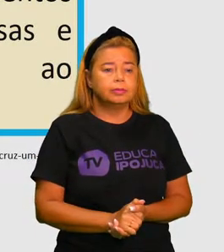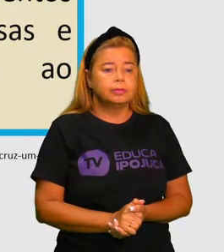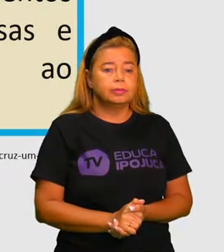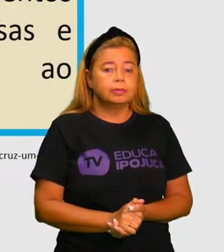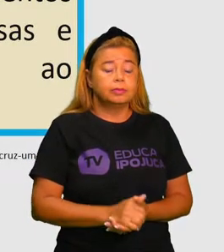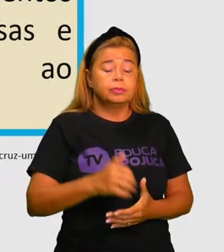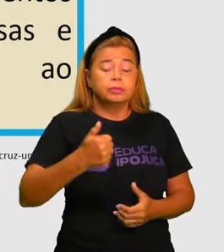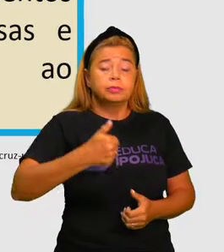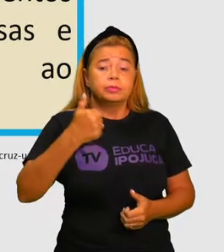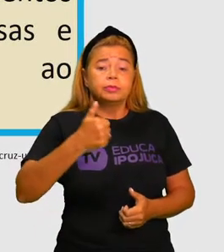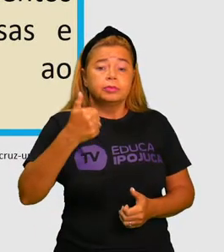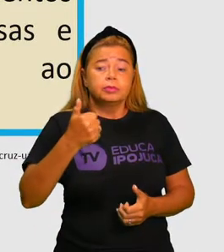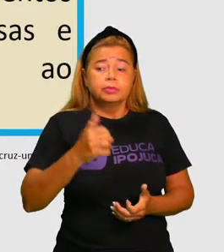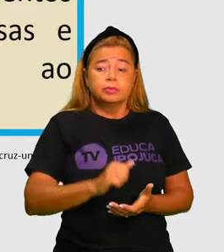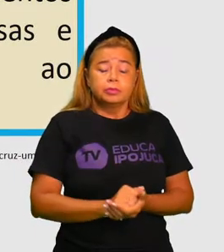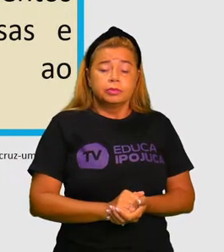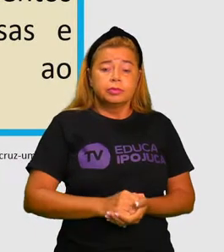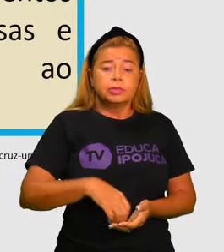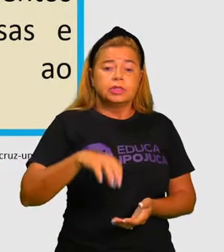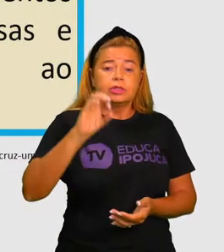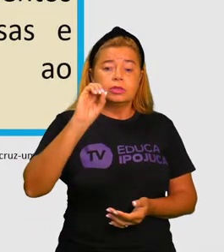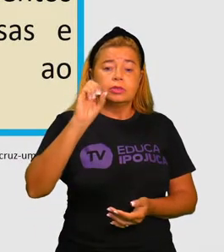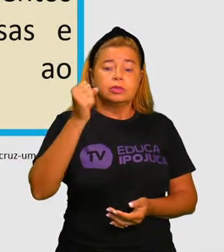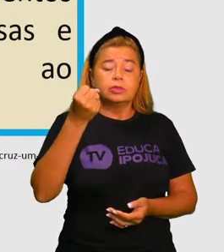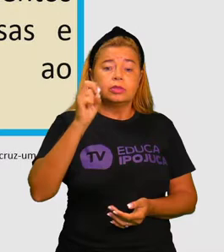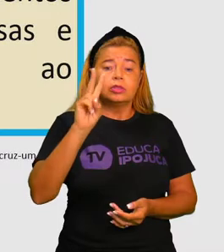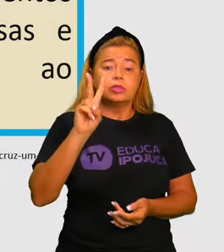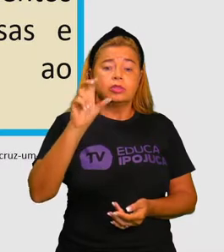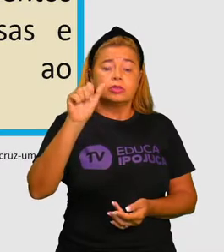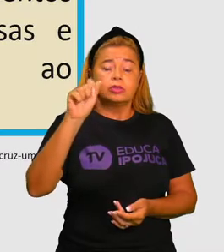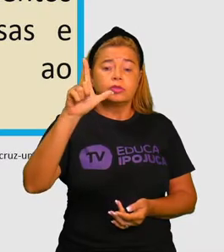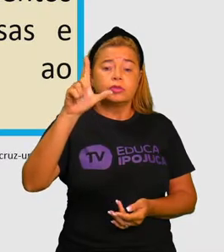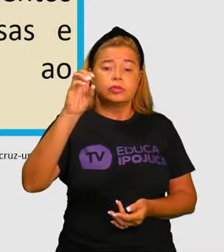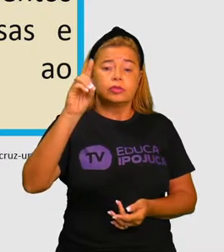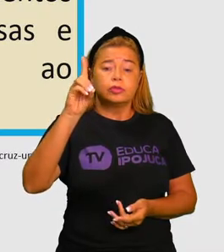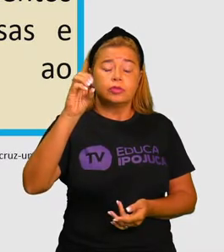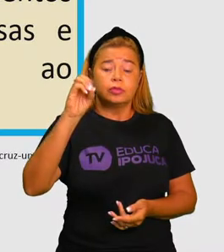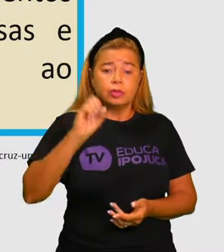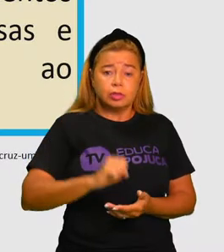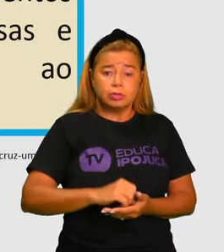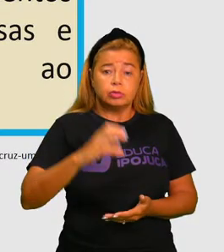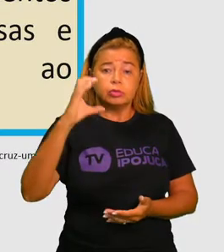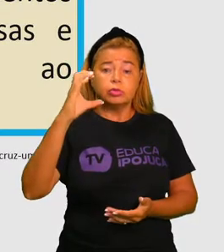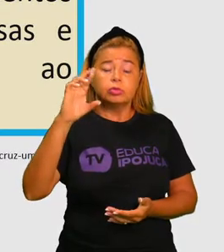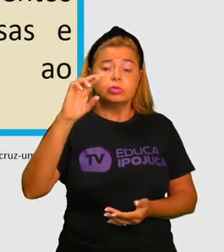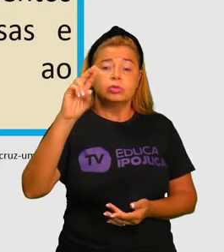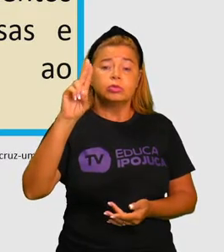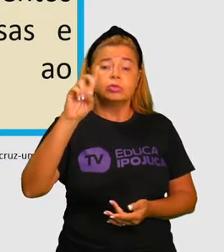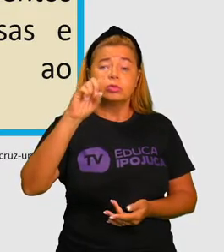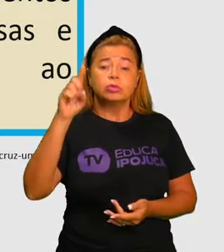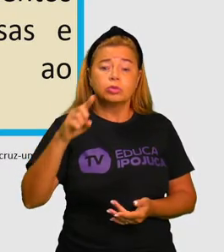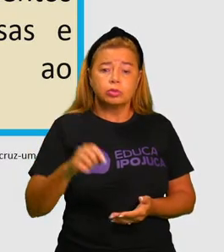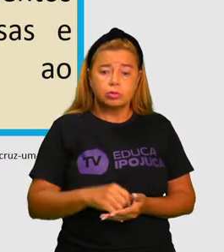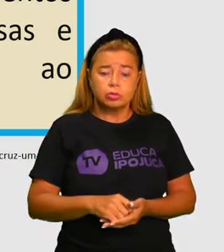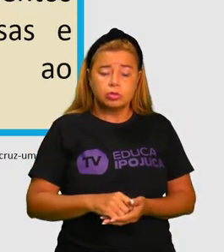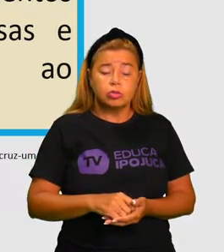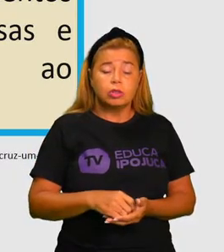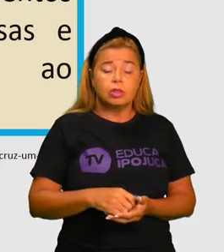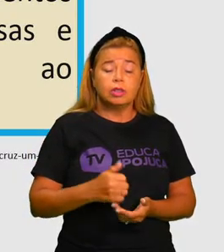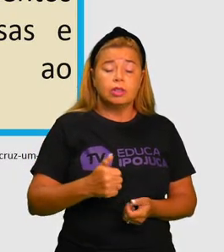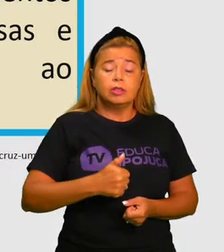O primeiro é Oswaldo Cruz. Foi um dos principais sanitaristas do Brasil.